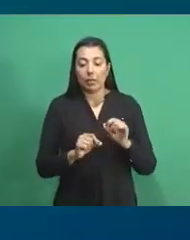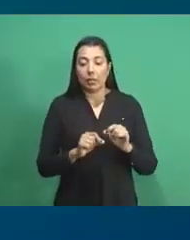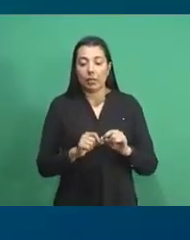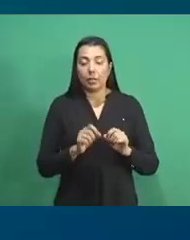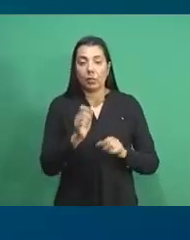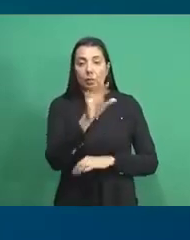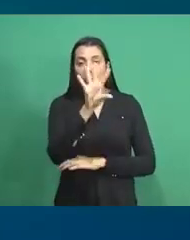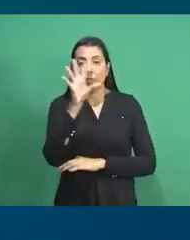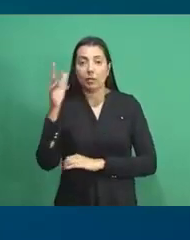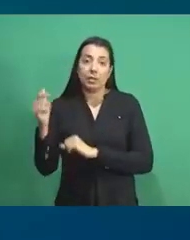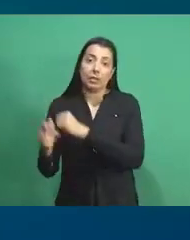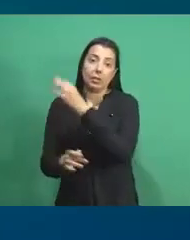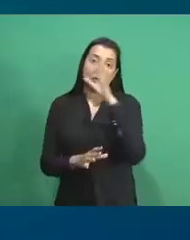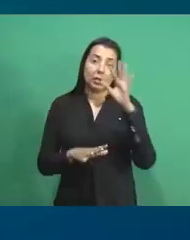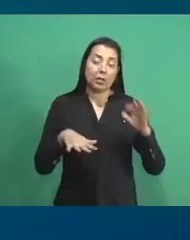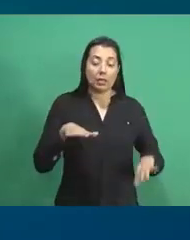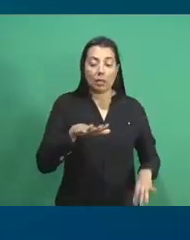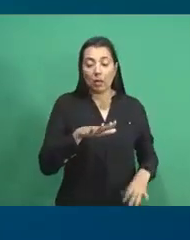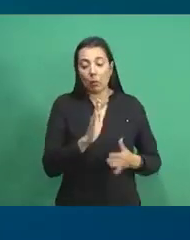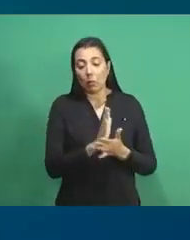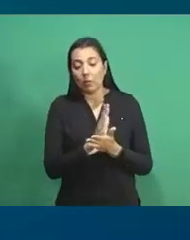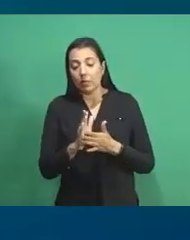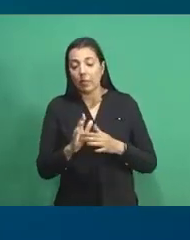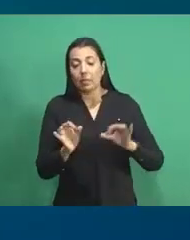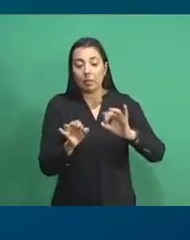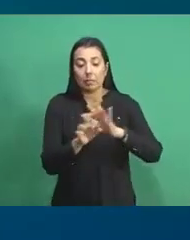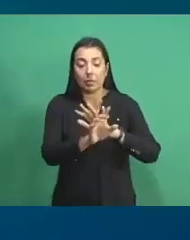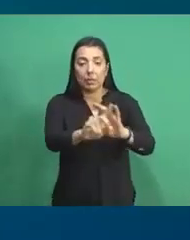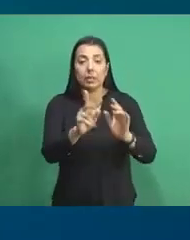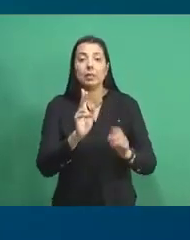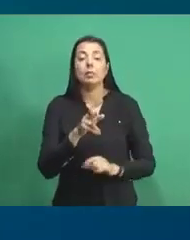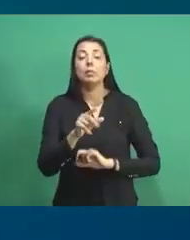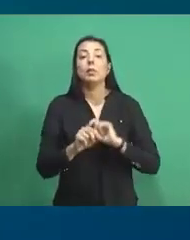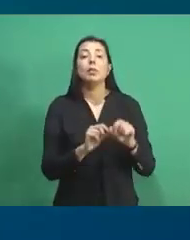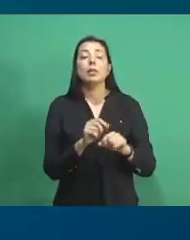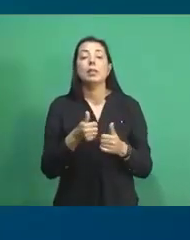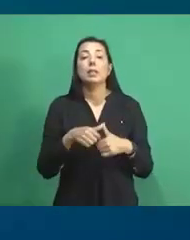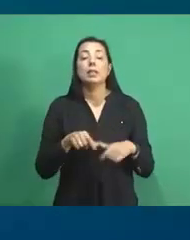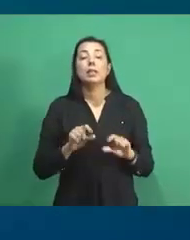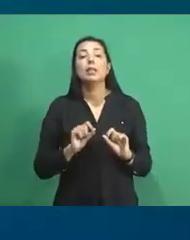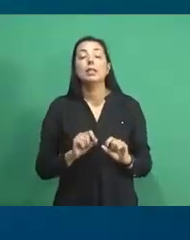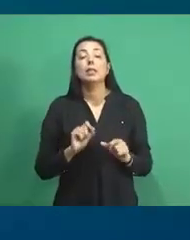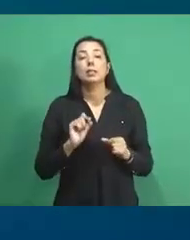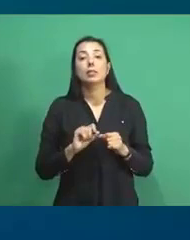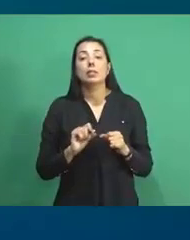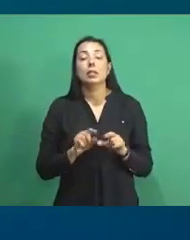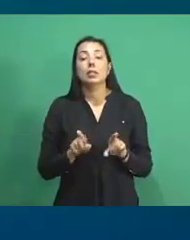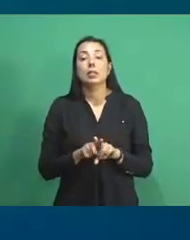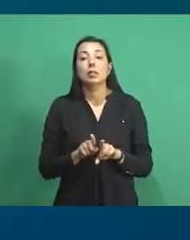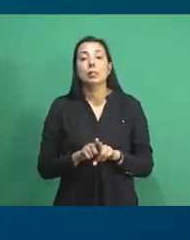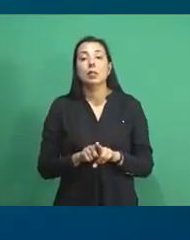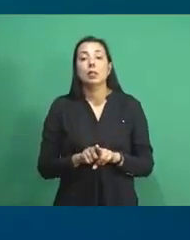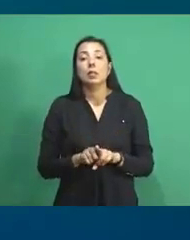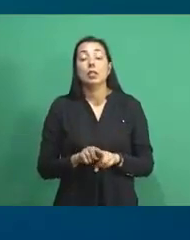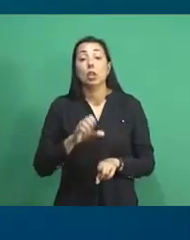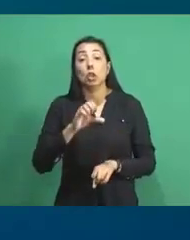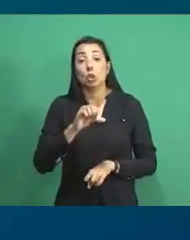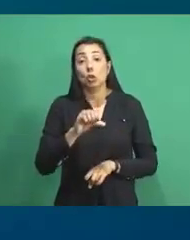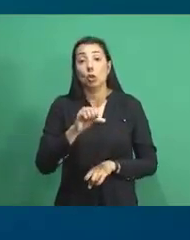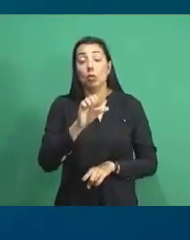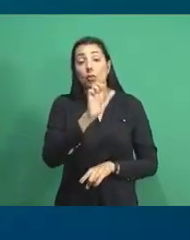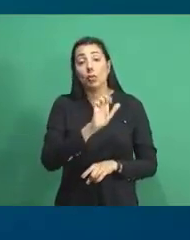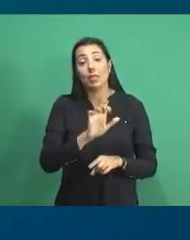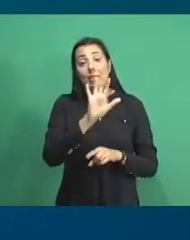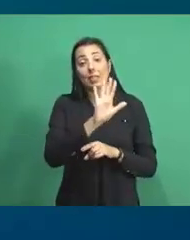reflorestamento de algumas áreas desmatadas. Consequentemente, isso vai estar sendo realizado em nove estados da